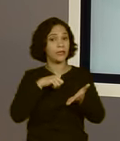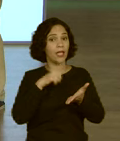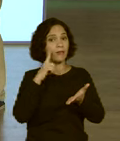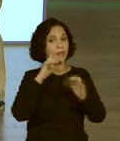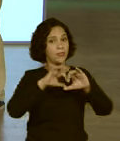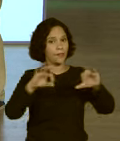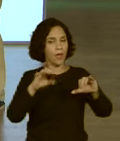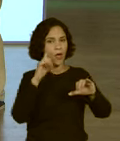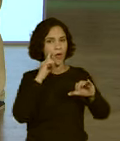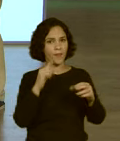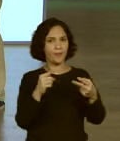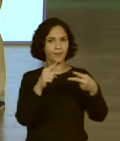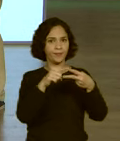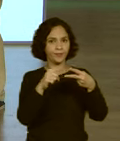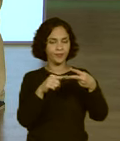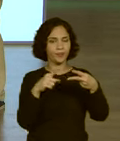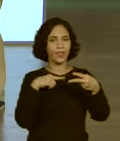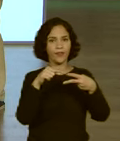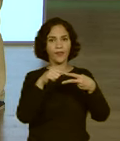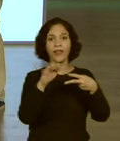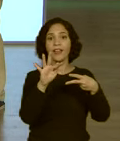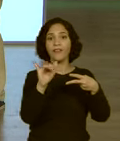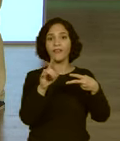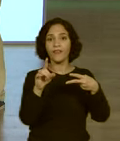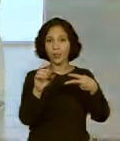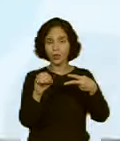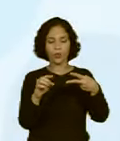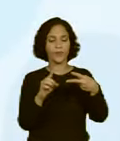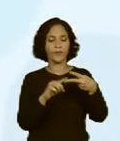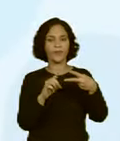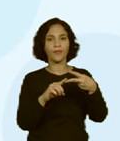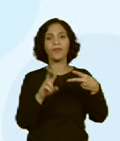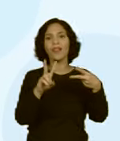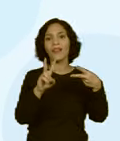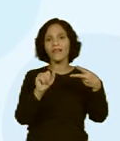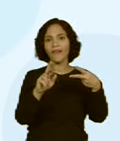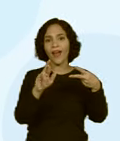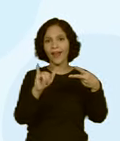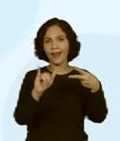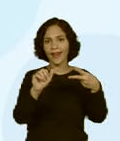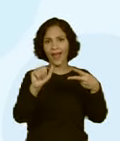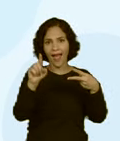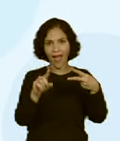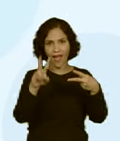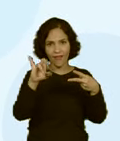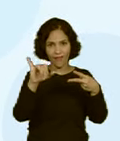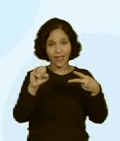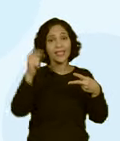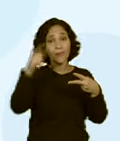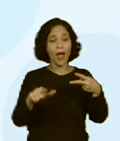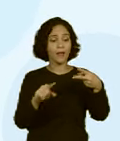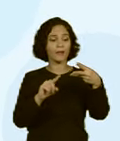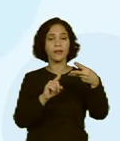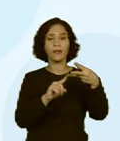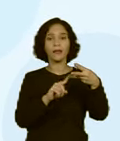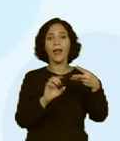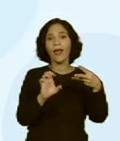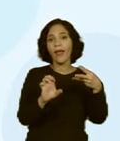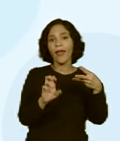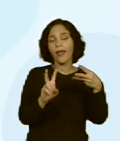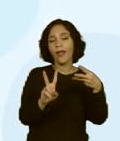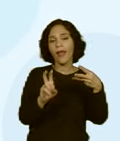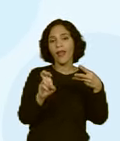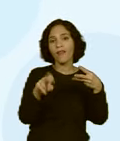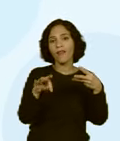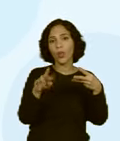gastos em despesas fixas, variáveis e eventuais. Fixas, aquelas que têm todos os